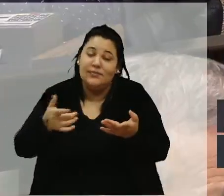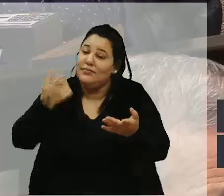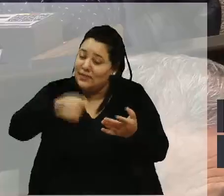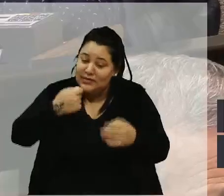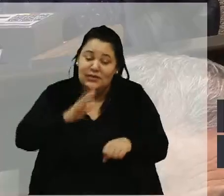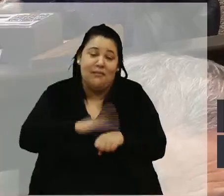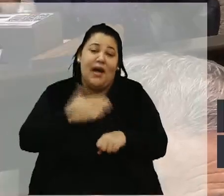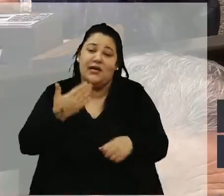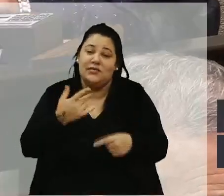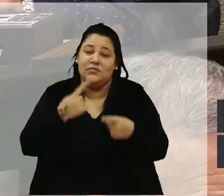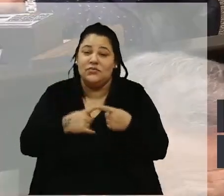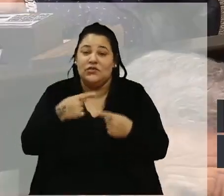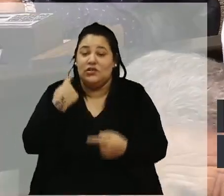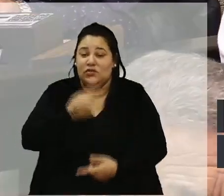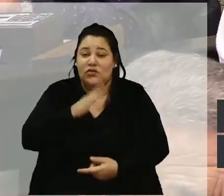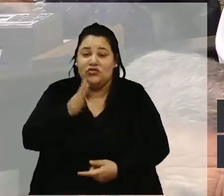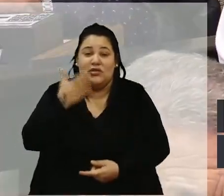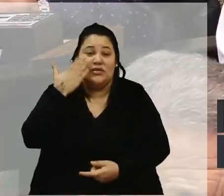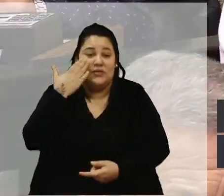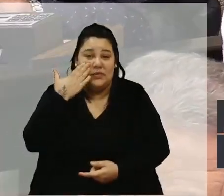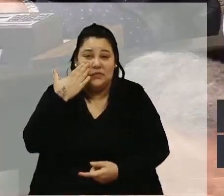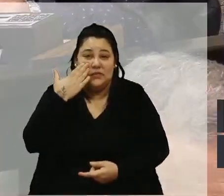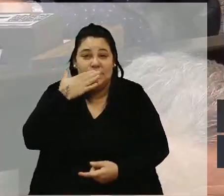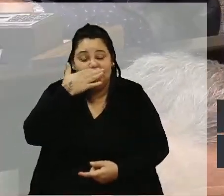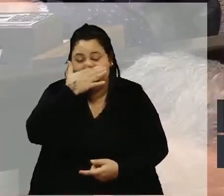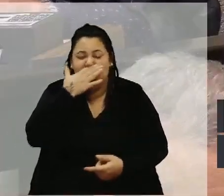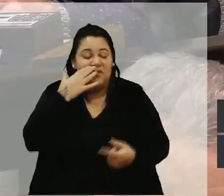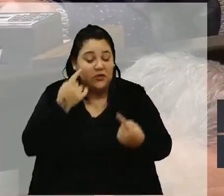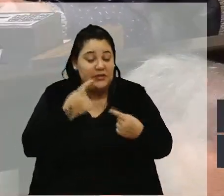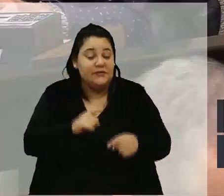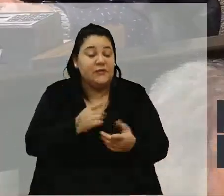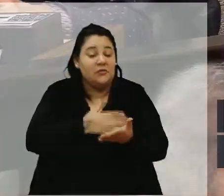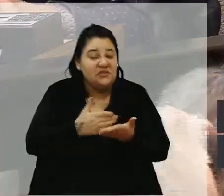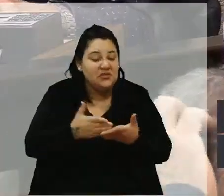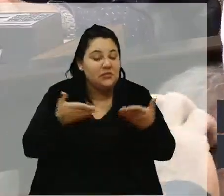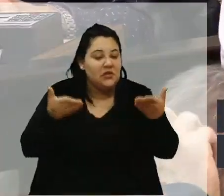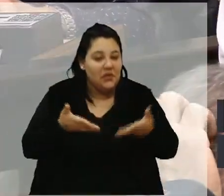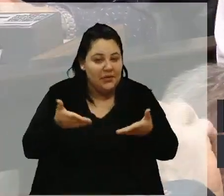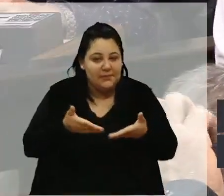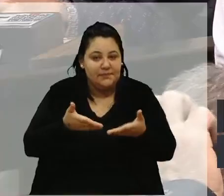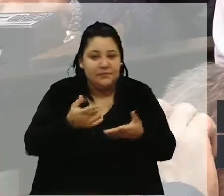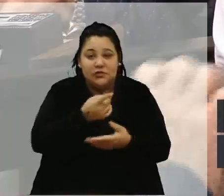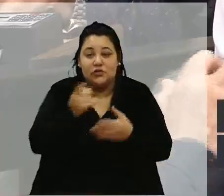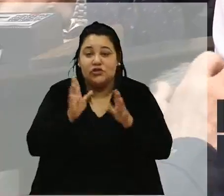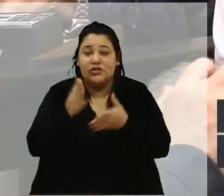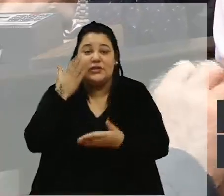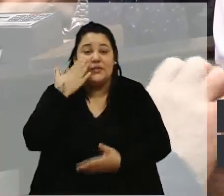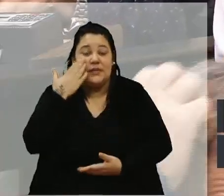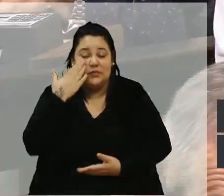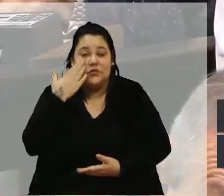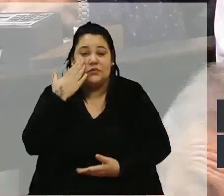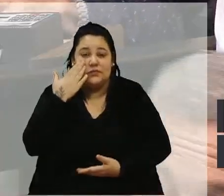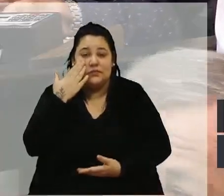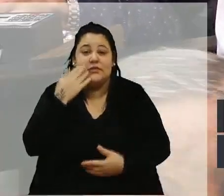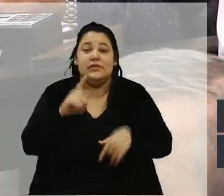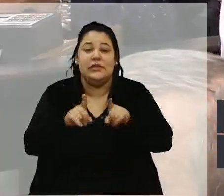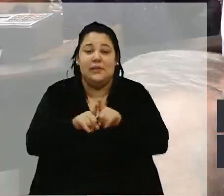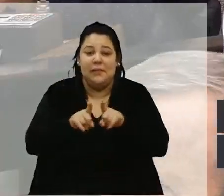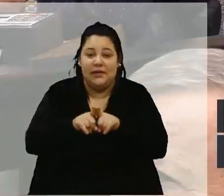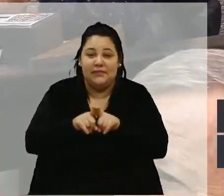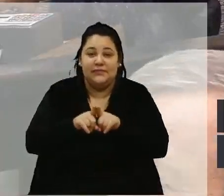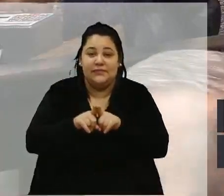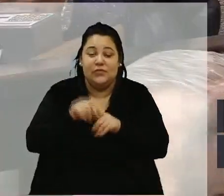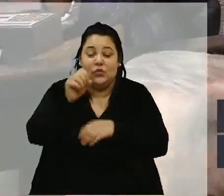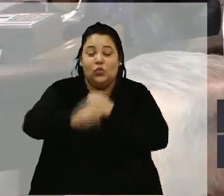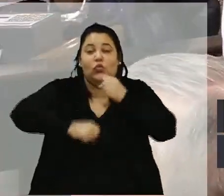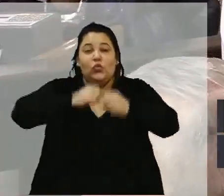sabemos que os desafios recém estão iniciando, nós sabemos que a partir do ano